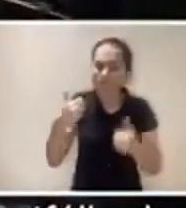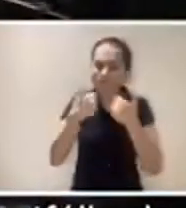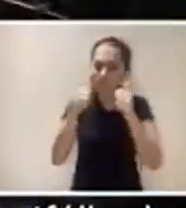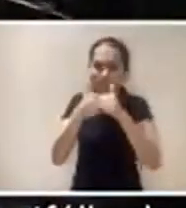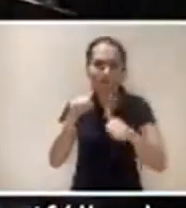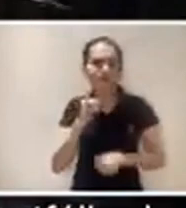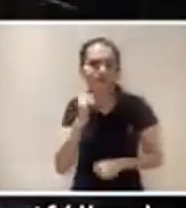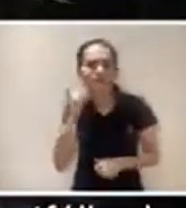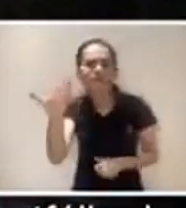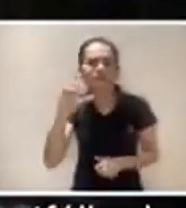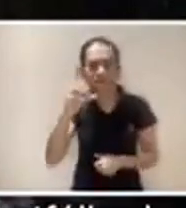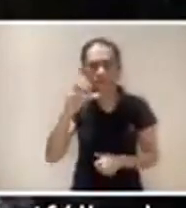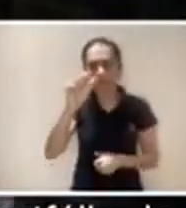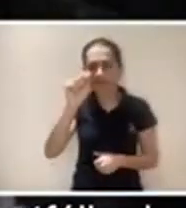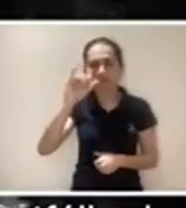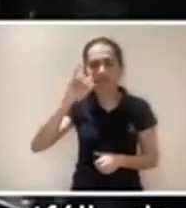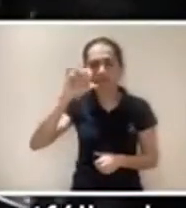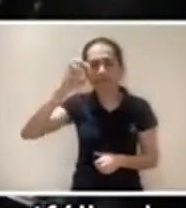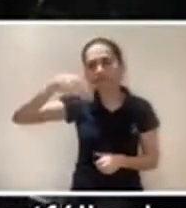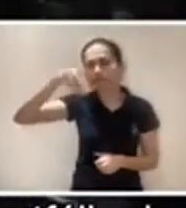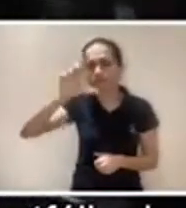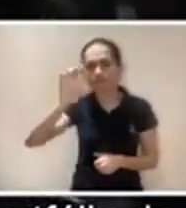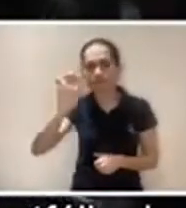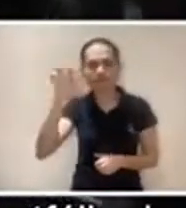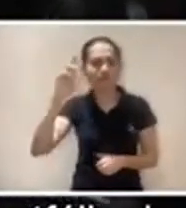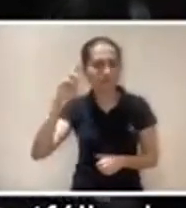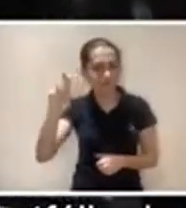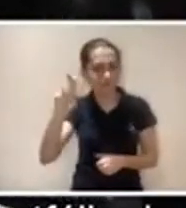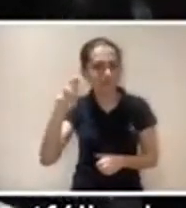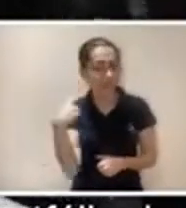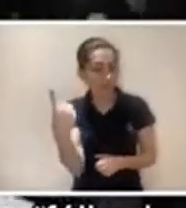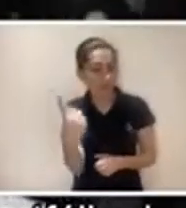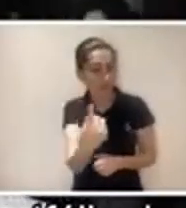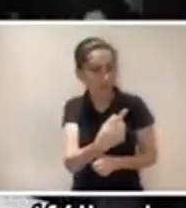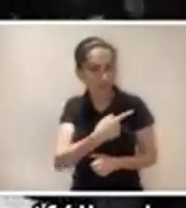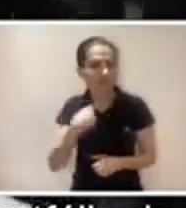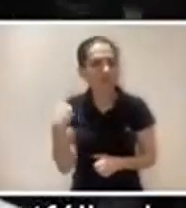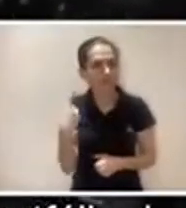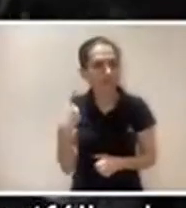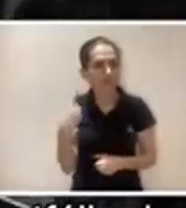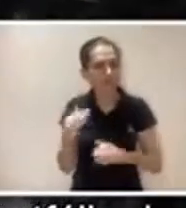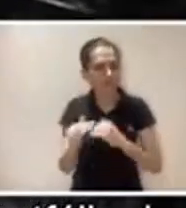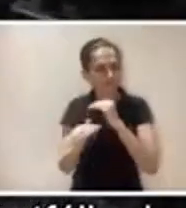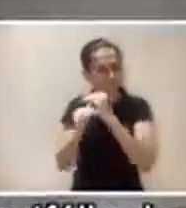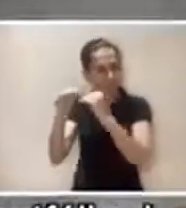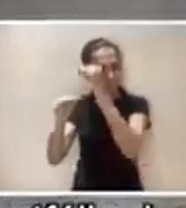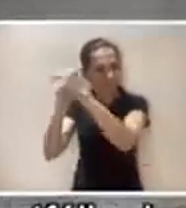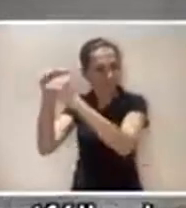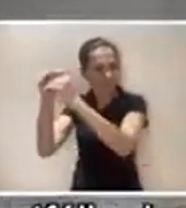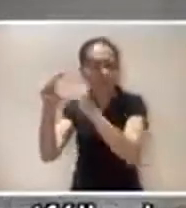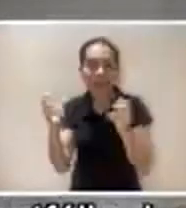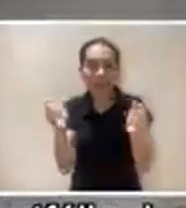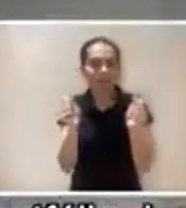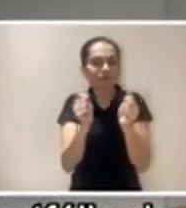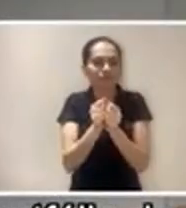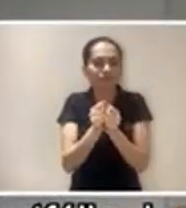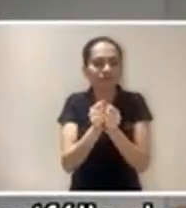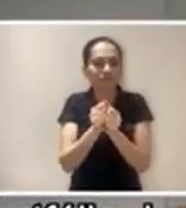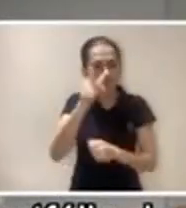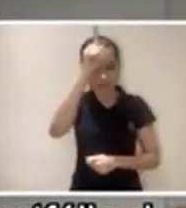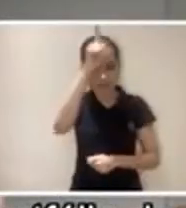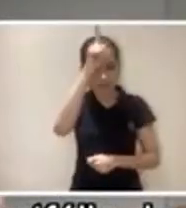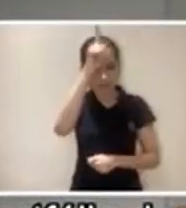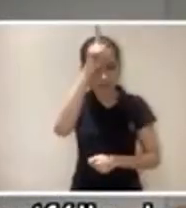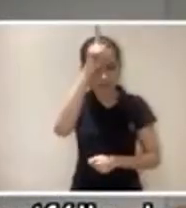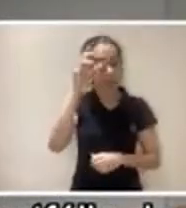De ver o primeiro chassi de ônibus elétrico do portfólio da Daimler ser